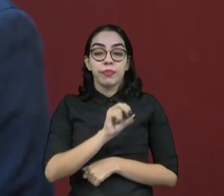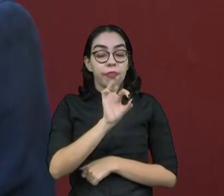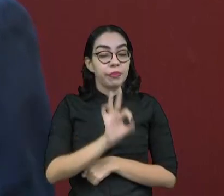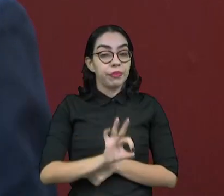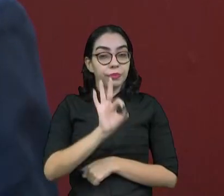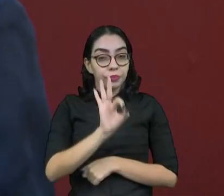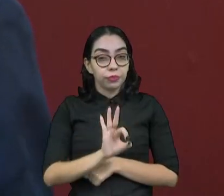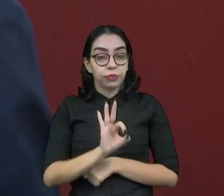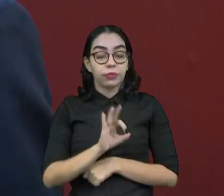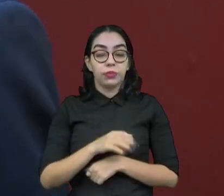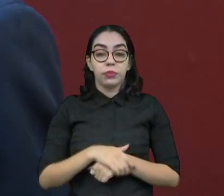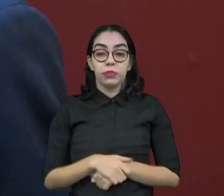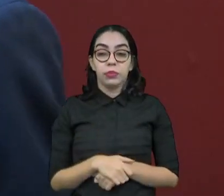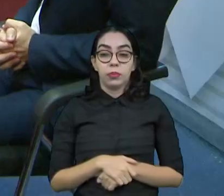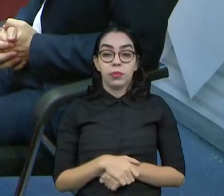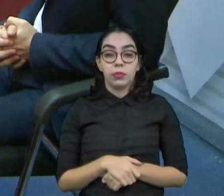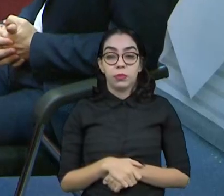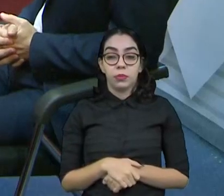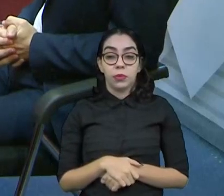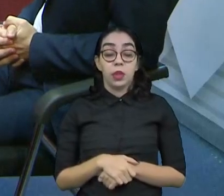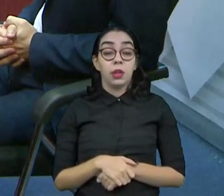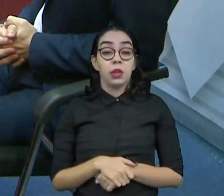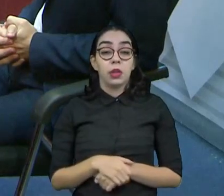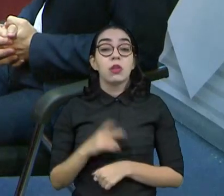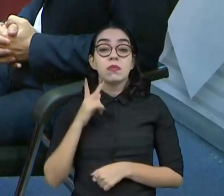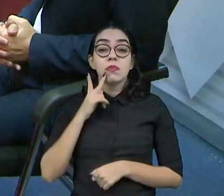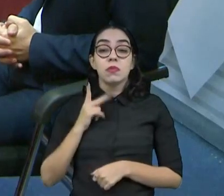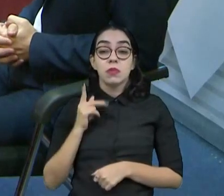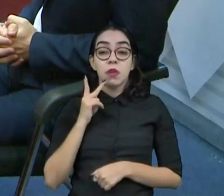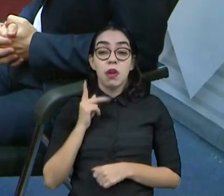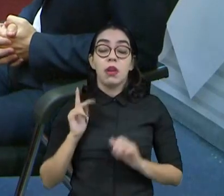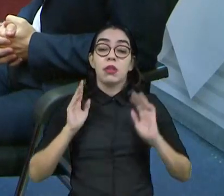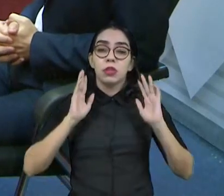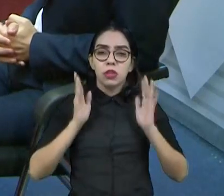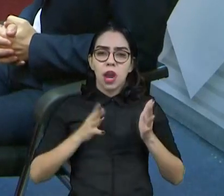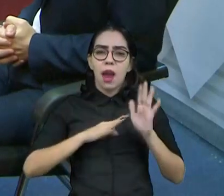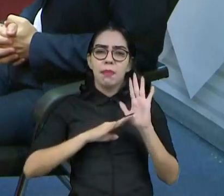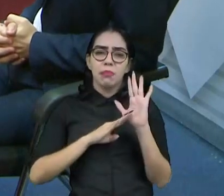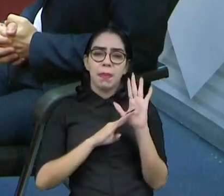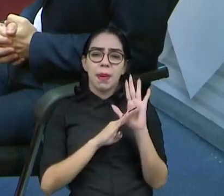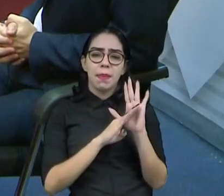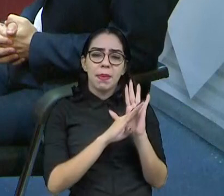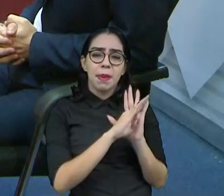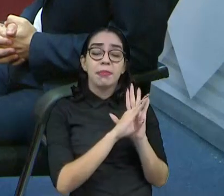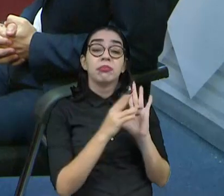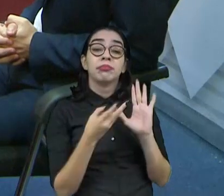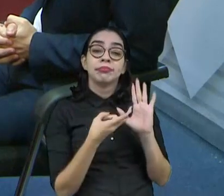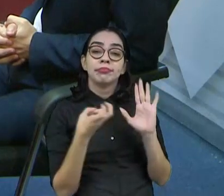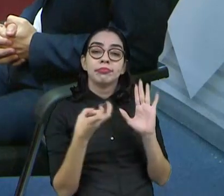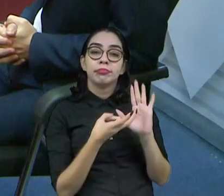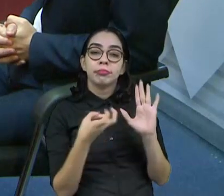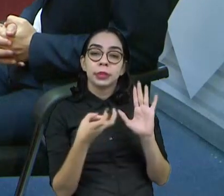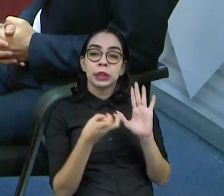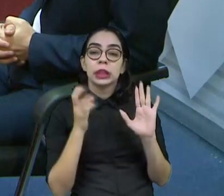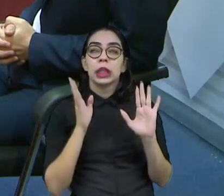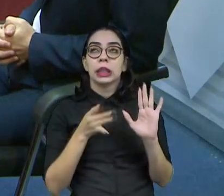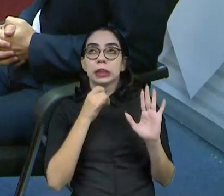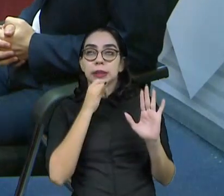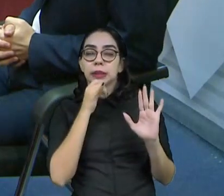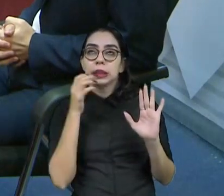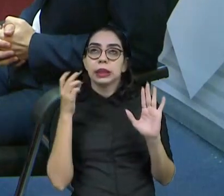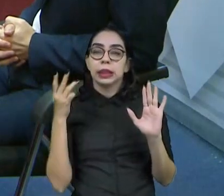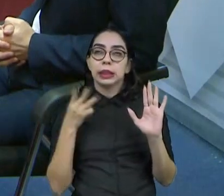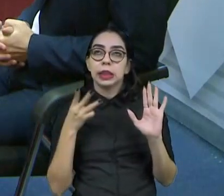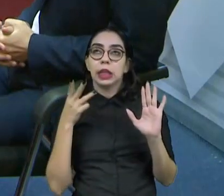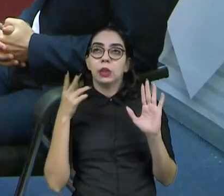votos válidos. Mas aqui no Ceará, as pesquisas mostravam esse crescimento. Ele ultrapassou, ele estava em terceiro, ultrapassou